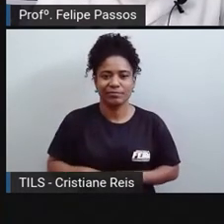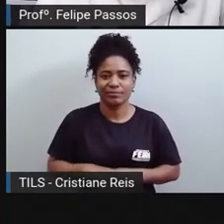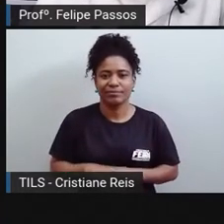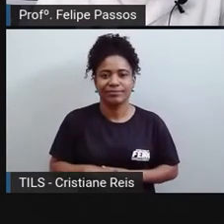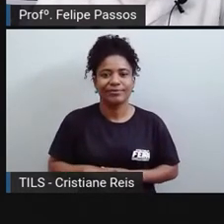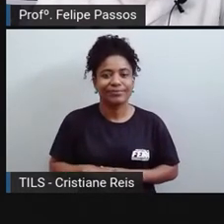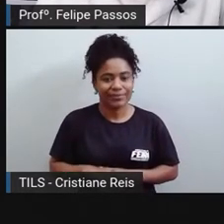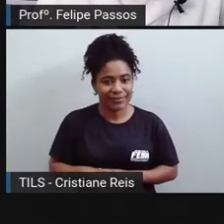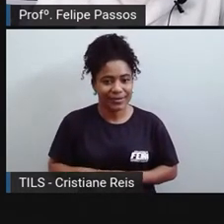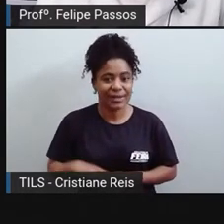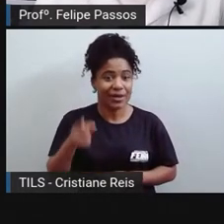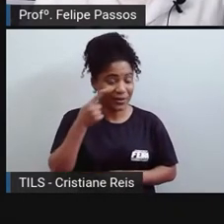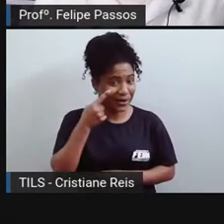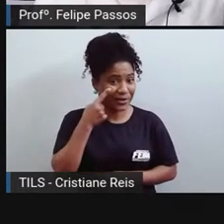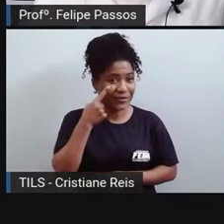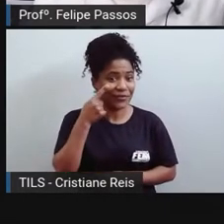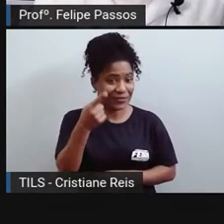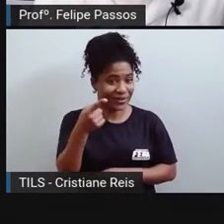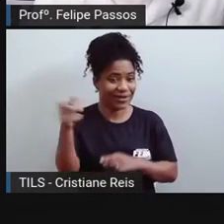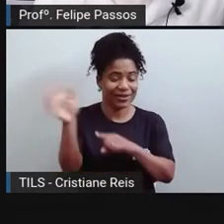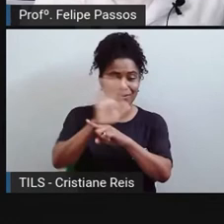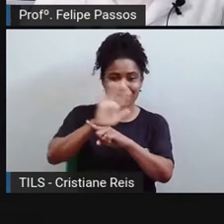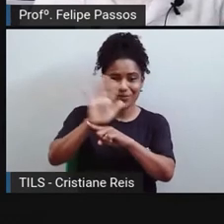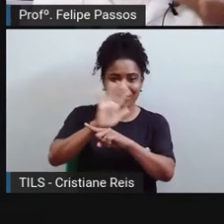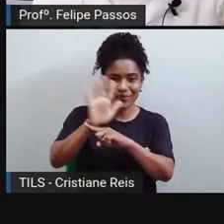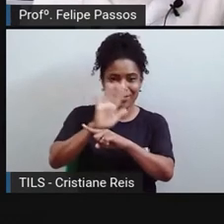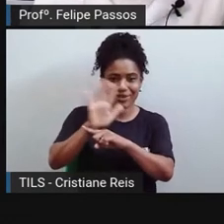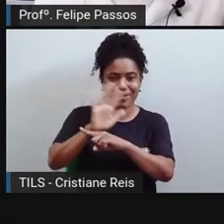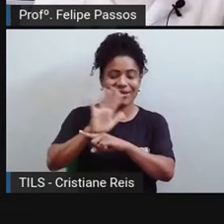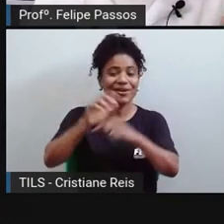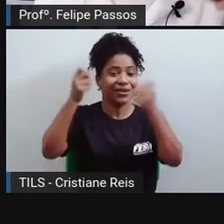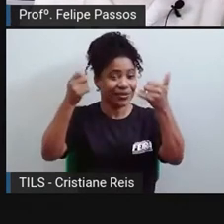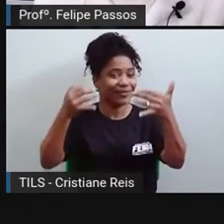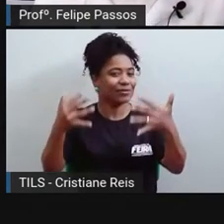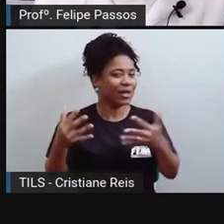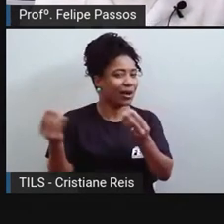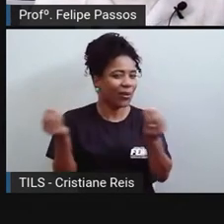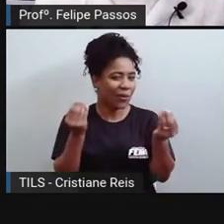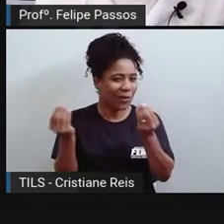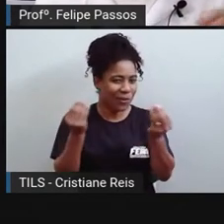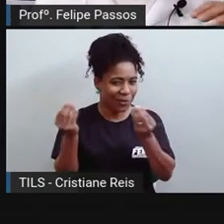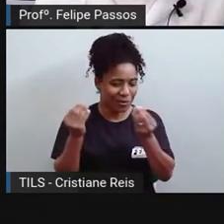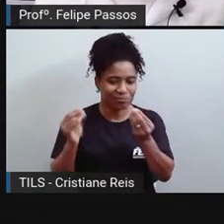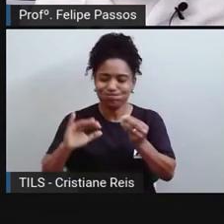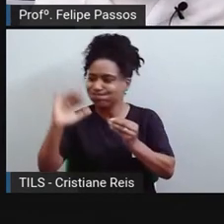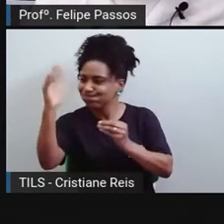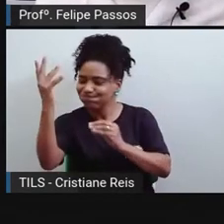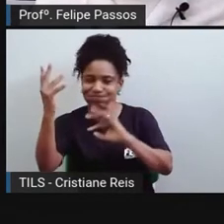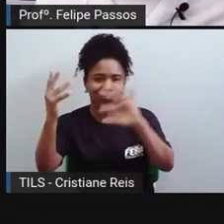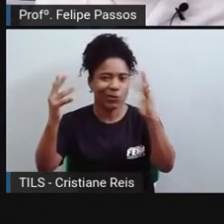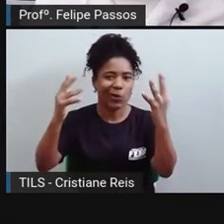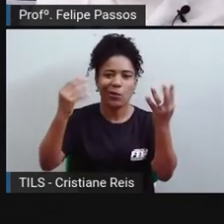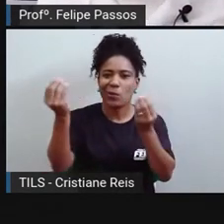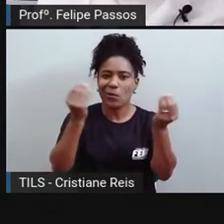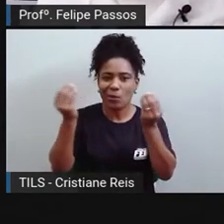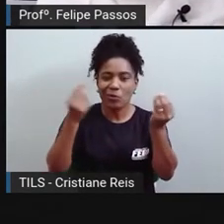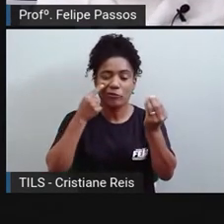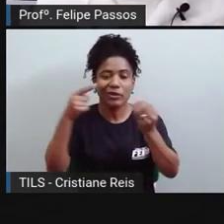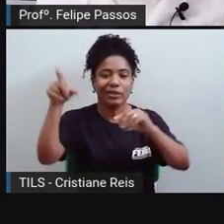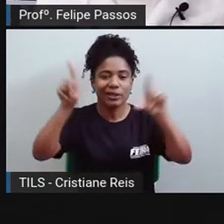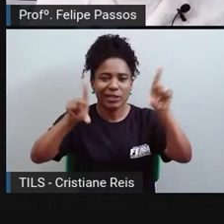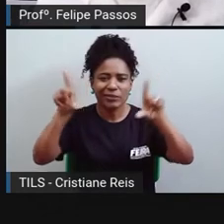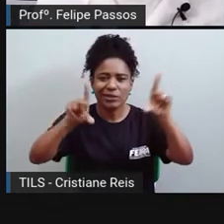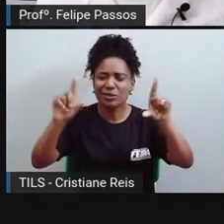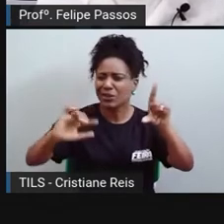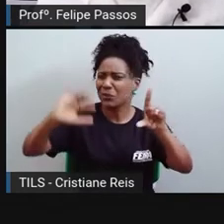Vamos ver um vídeo que fala um pouquinho sobre essas consequências, sobre esses fenômenos que a gente tem observado. É só ligar a TV e assistir jornal